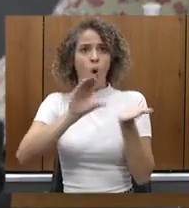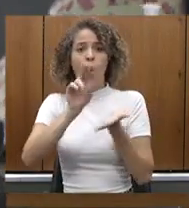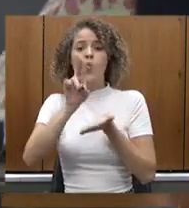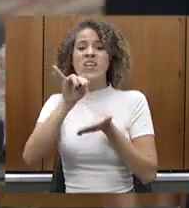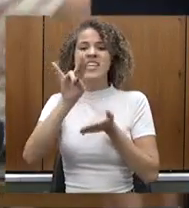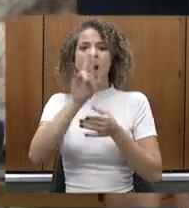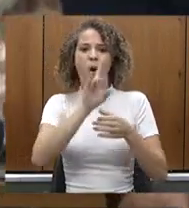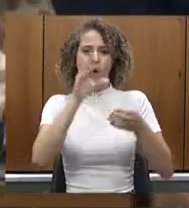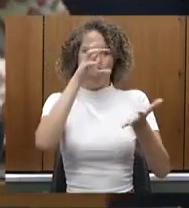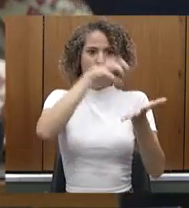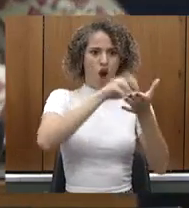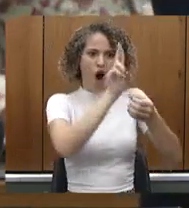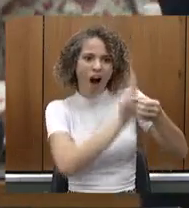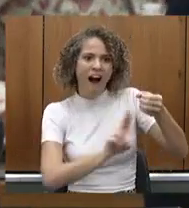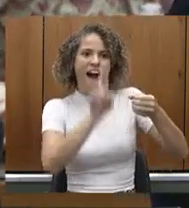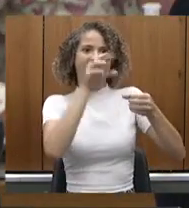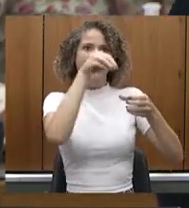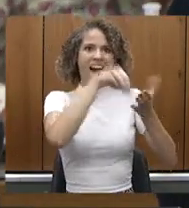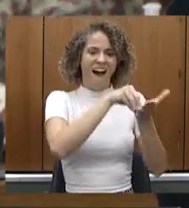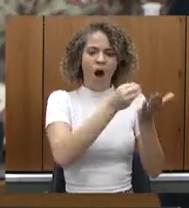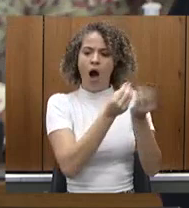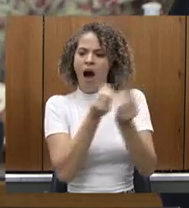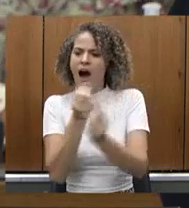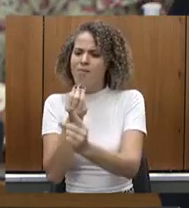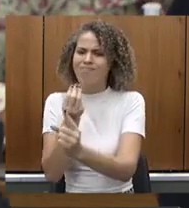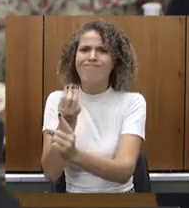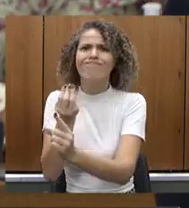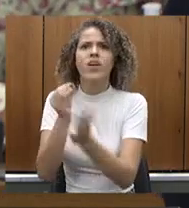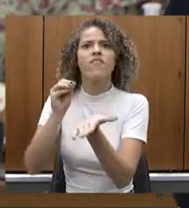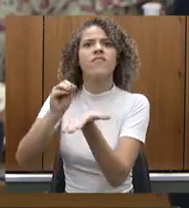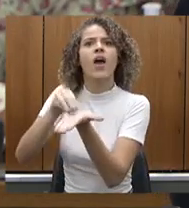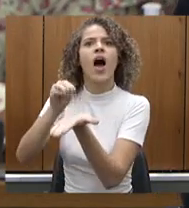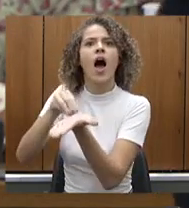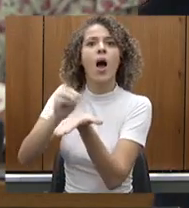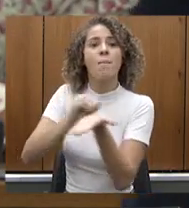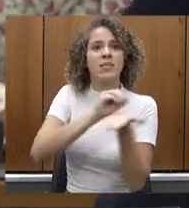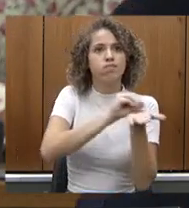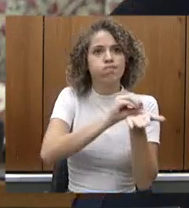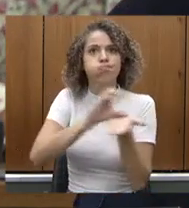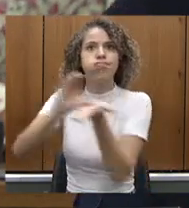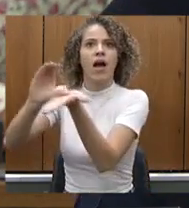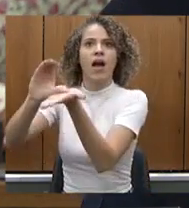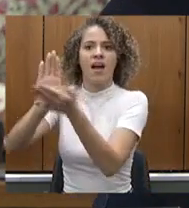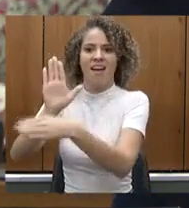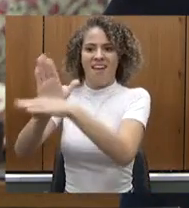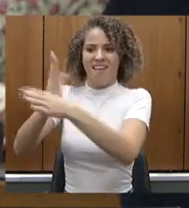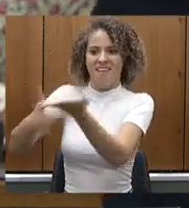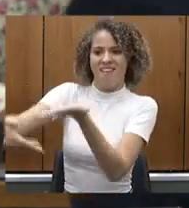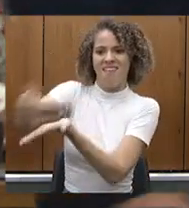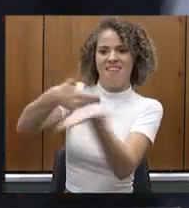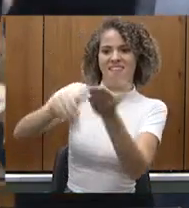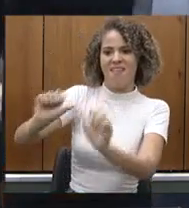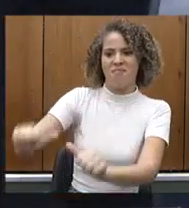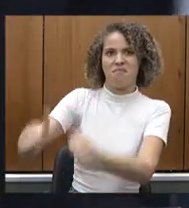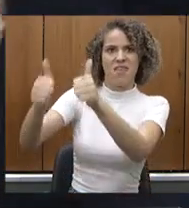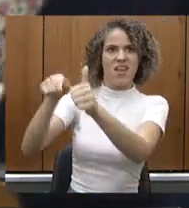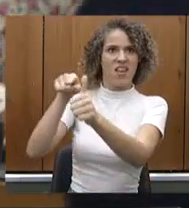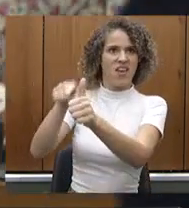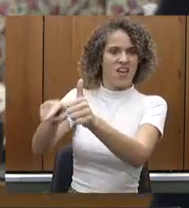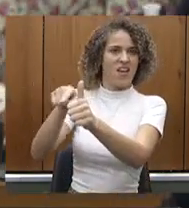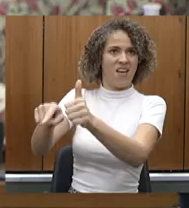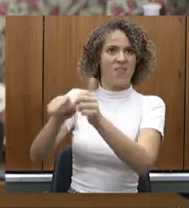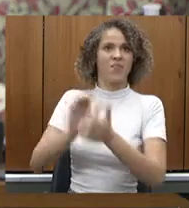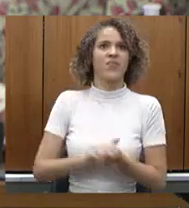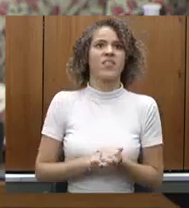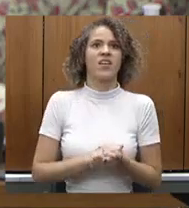suficiente para manter as UPAs e se o Estado tem alguma política de investimento nas UPAs de fazer realmente